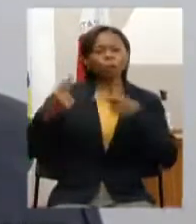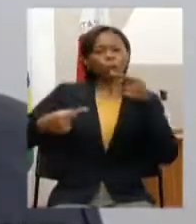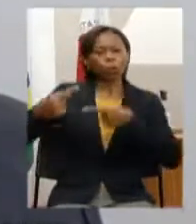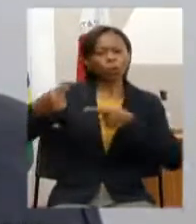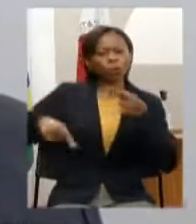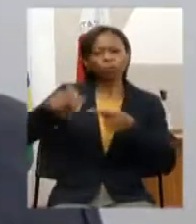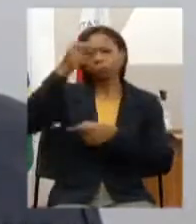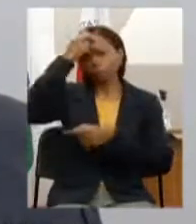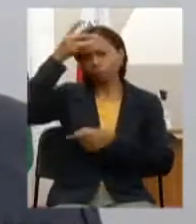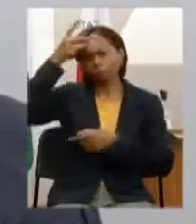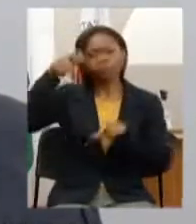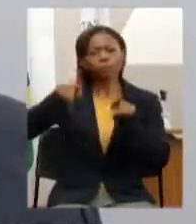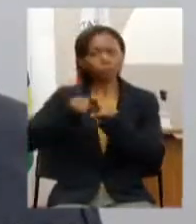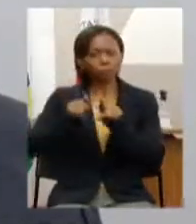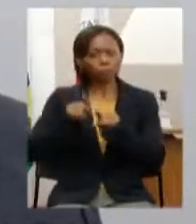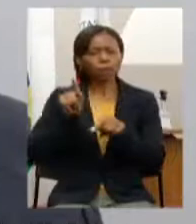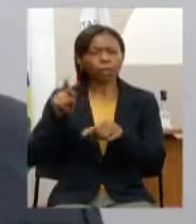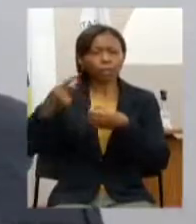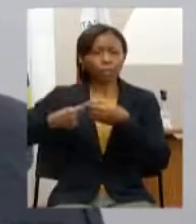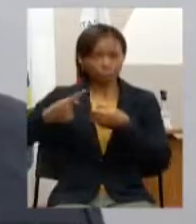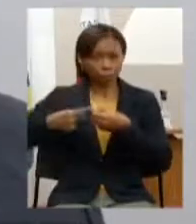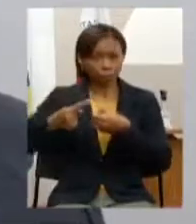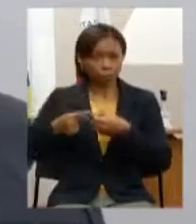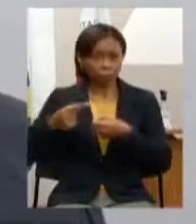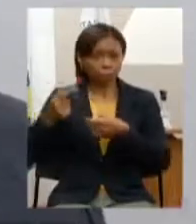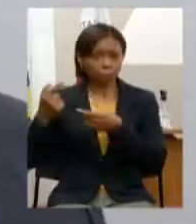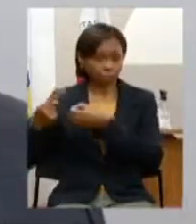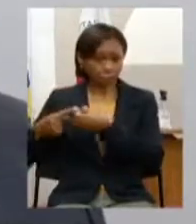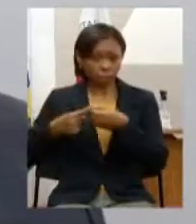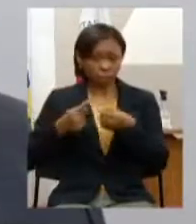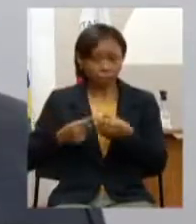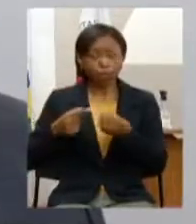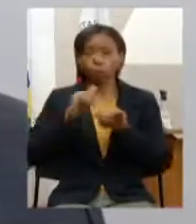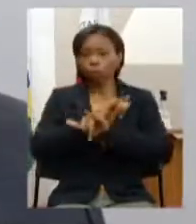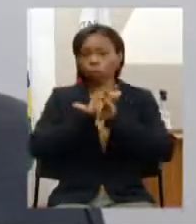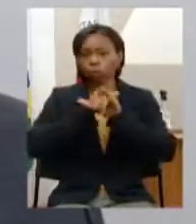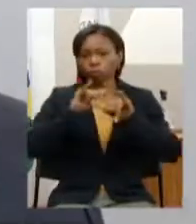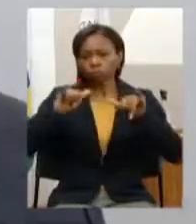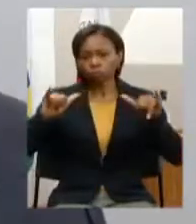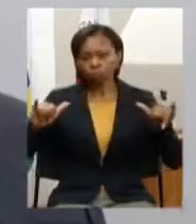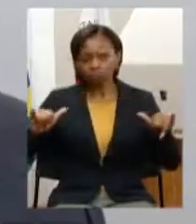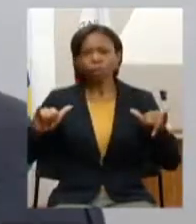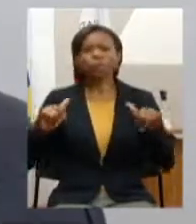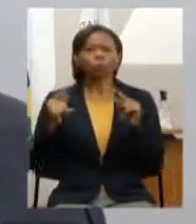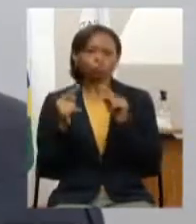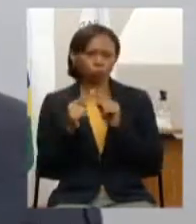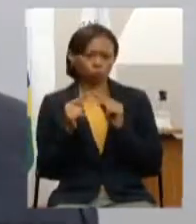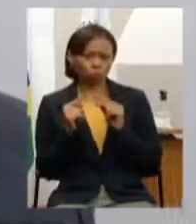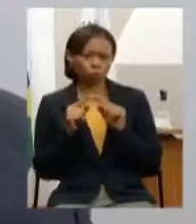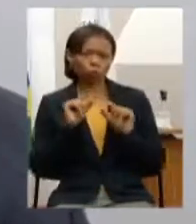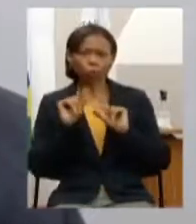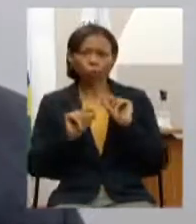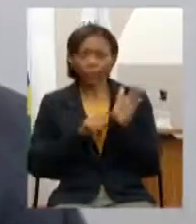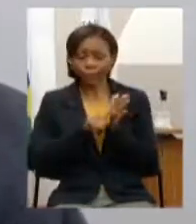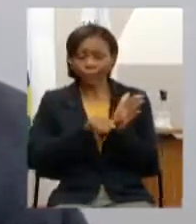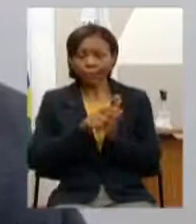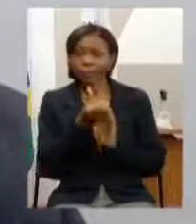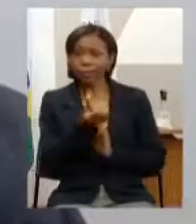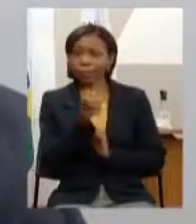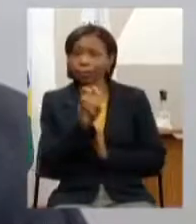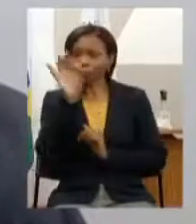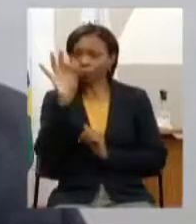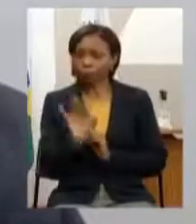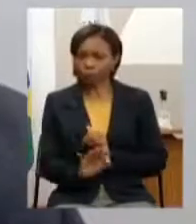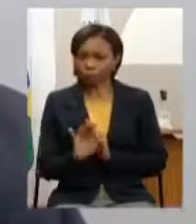prefeitos de Marsella e Lyon publicaram um manifesto no mesmo sentido e pesquisas apontam que 65%